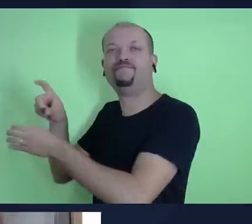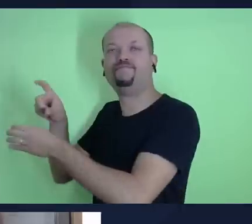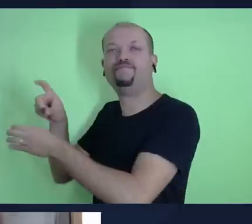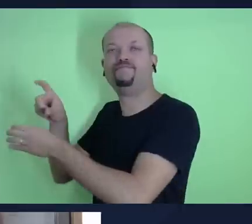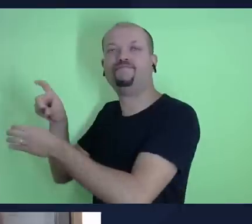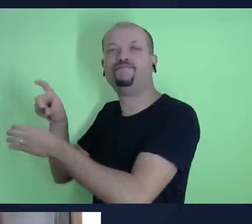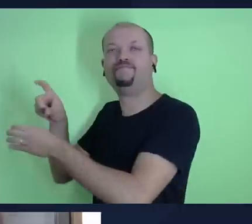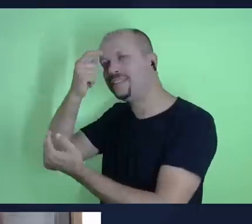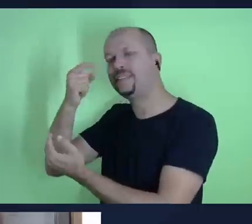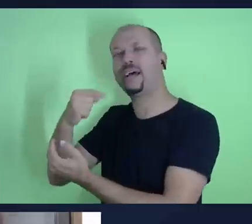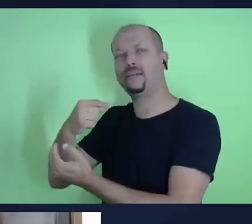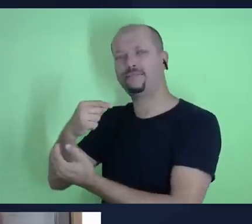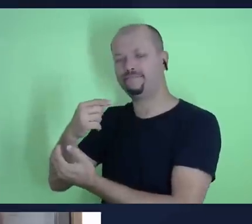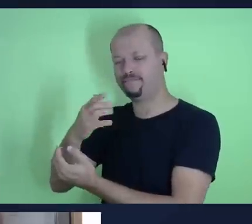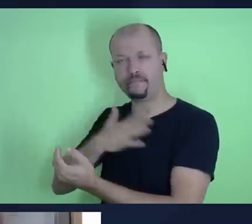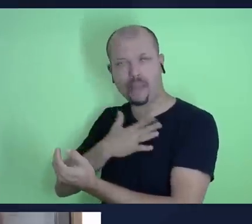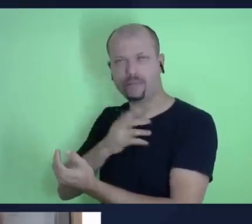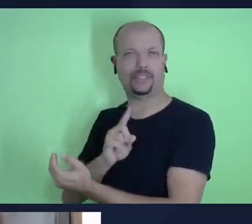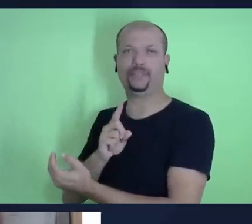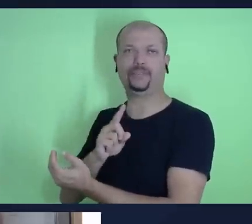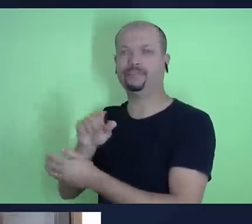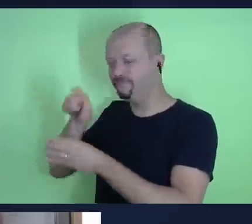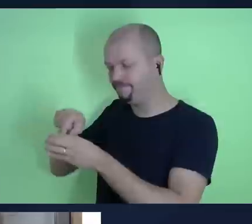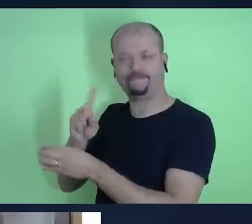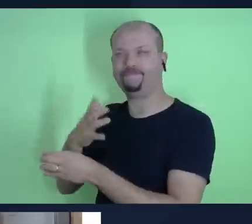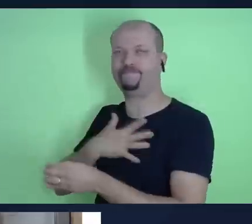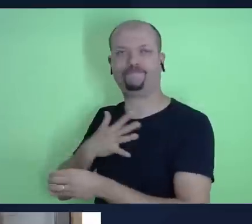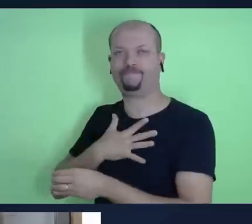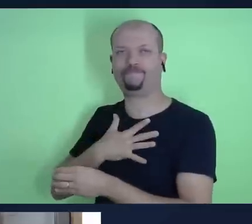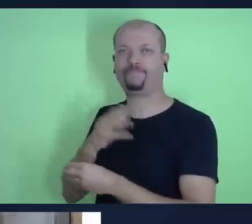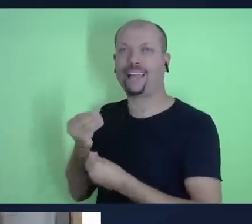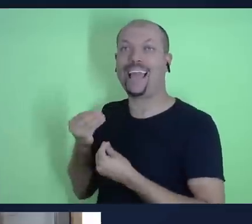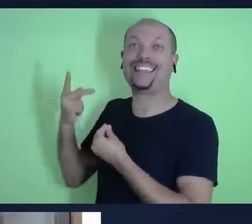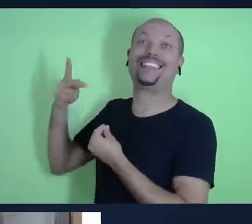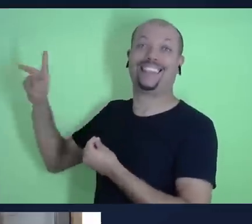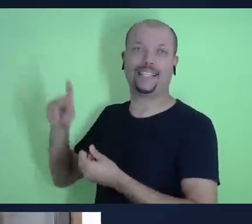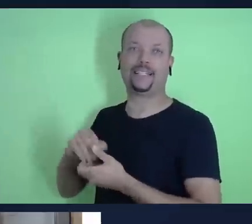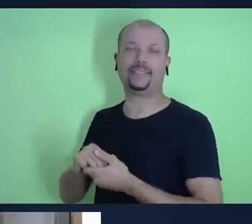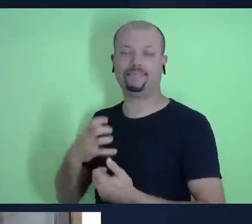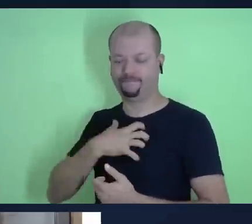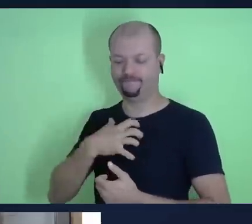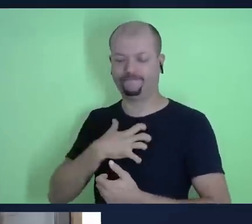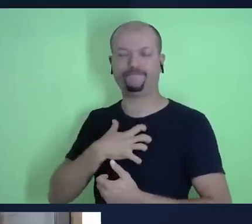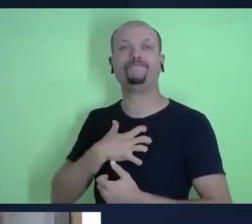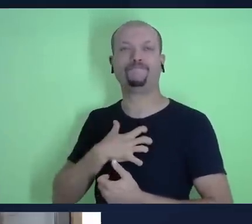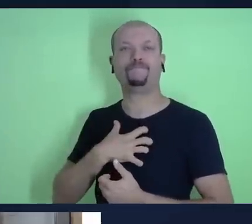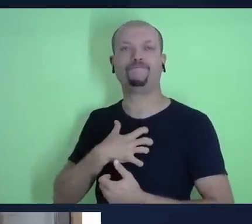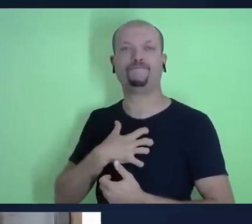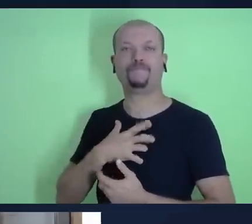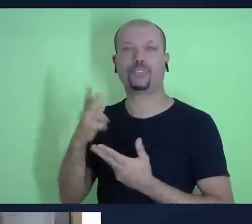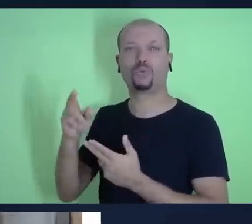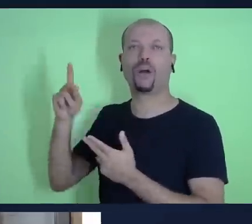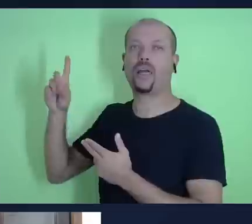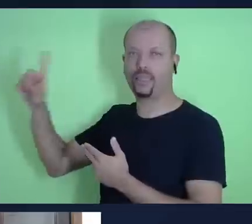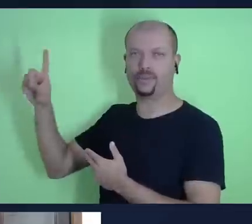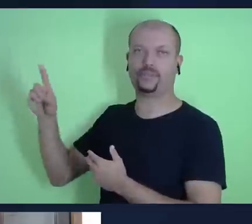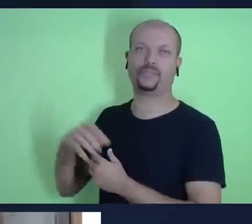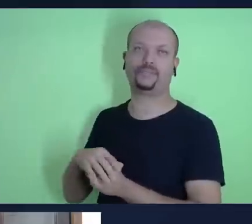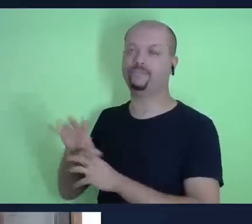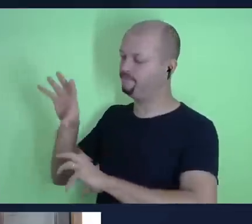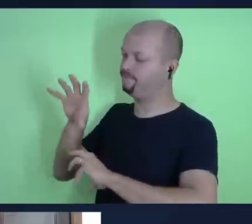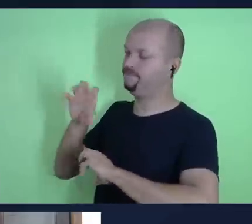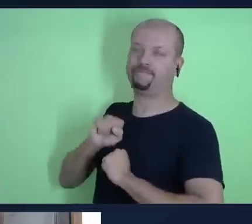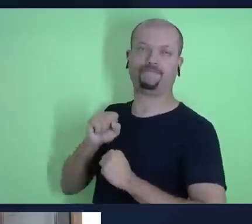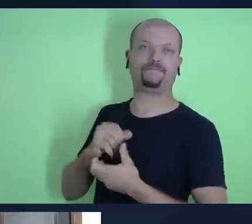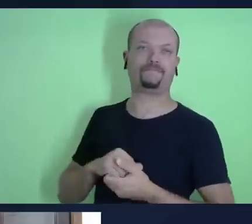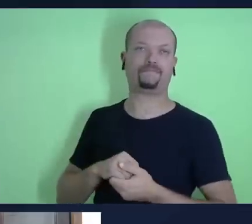não me pertence é uma questão de honestidade é uma questão de caráter né como não me pertence eu devolvo eu na